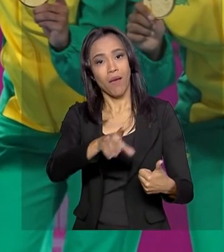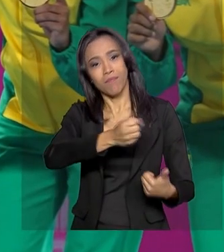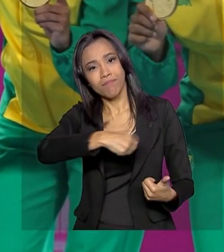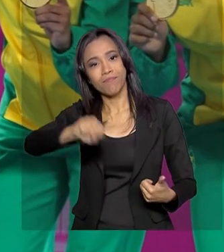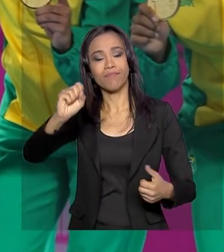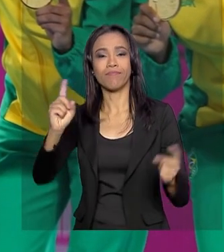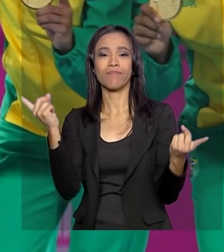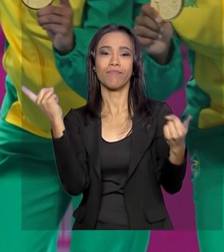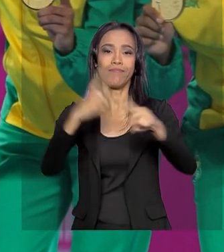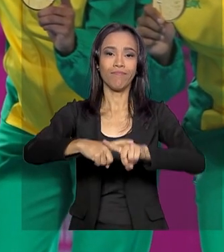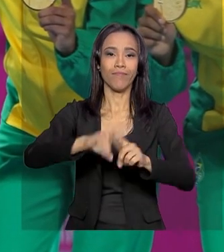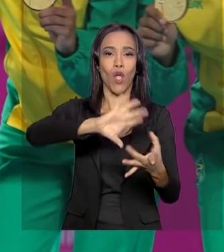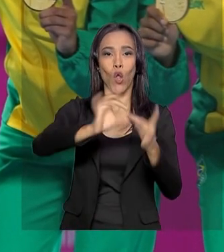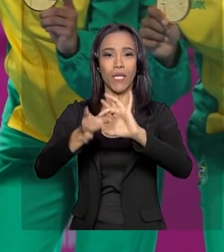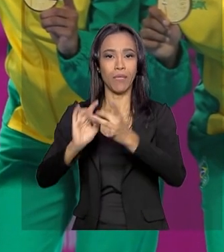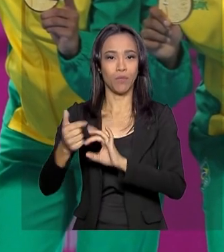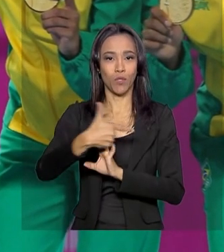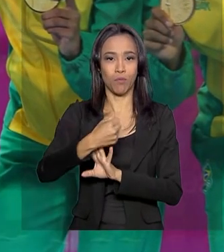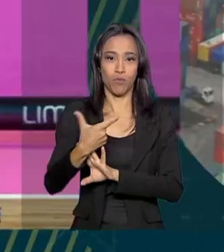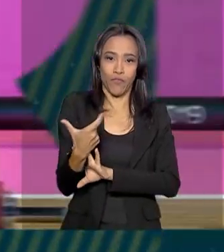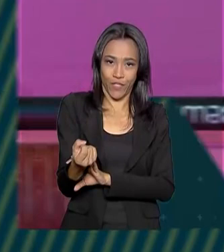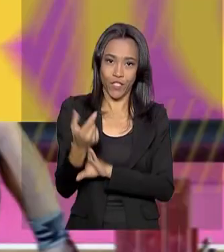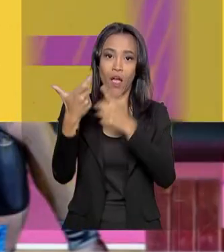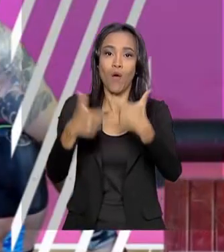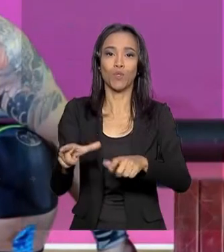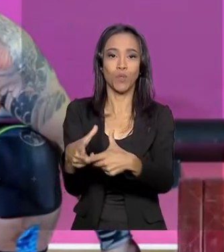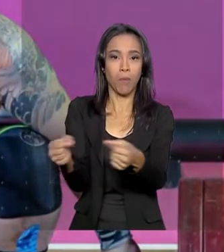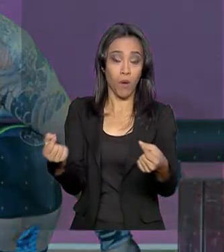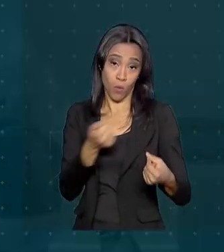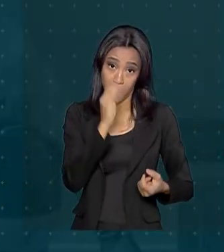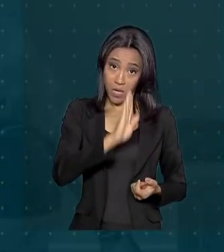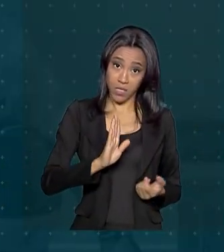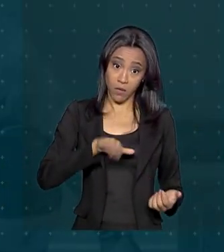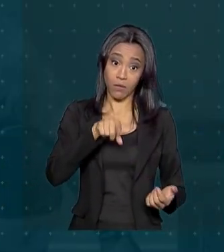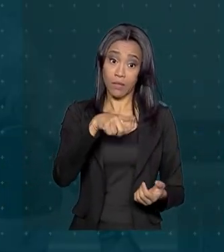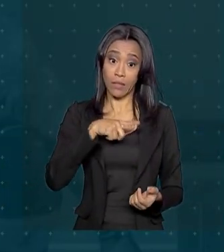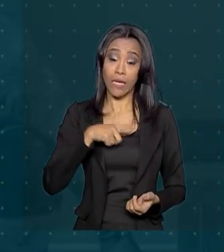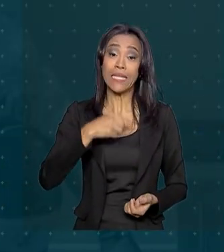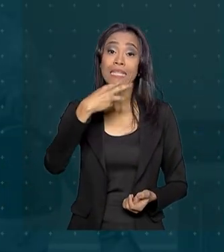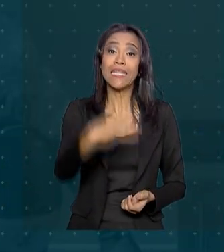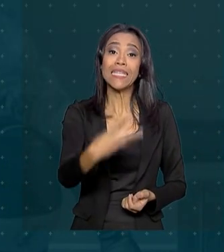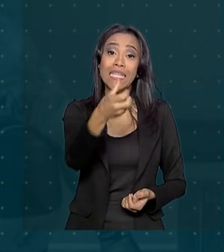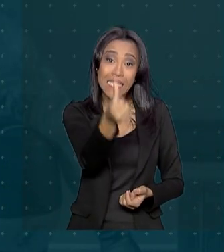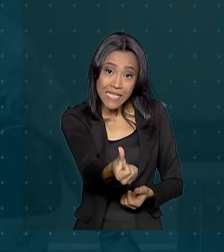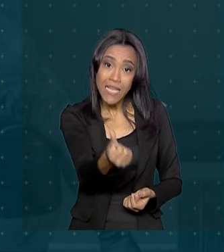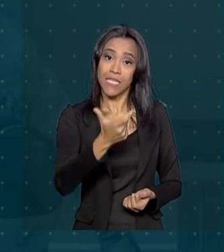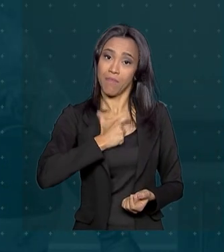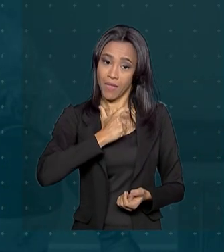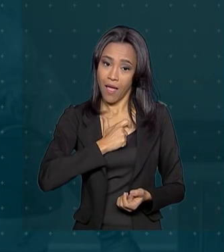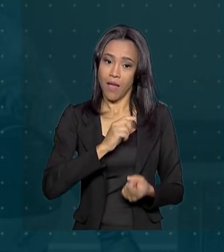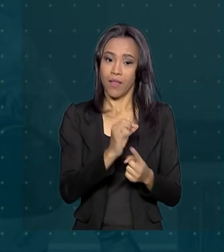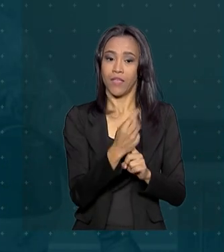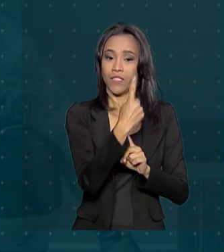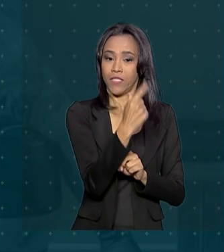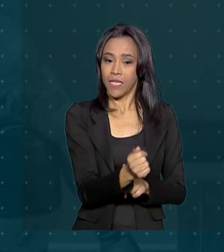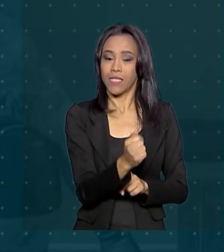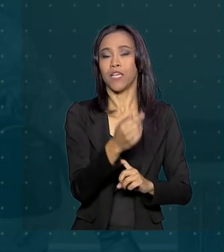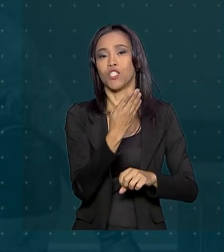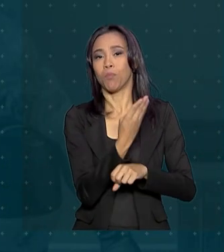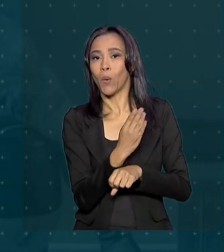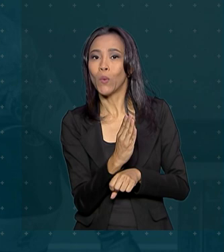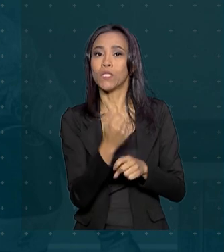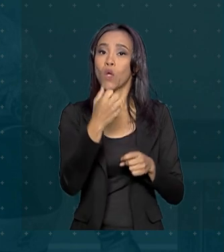Jogos Olímpicos de 2020 no Japão. O Brasil até agora tem 36 medalhas, 17 de bronze,